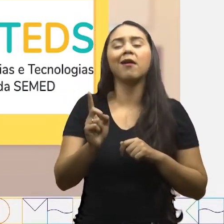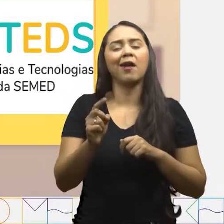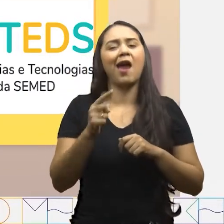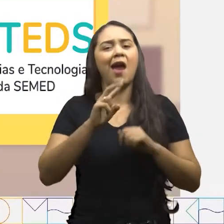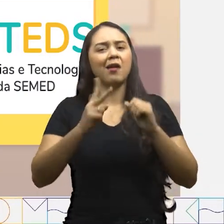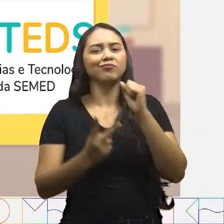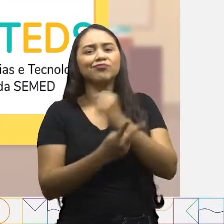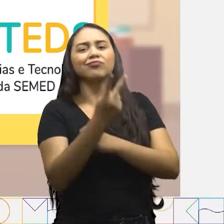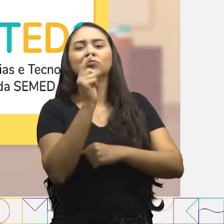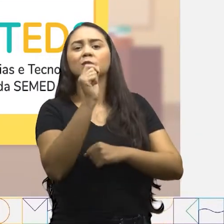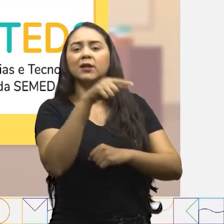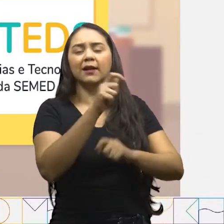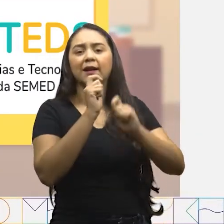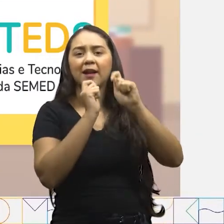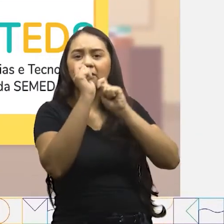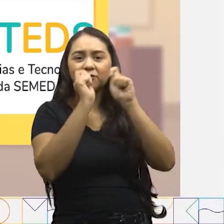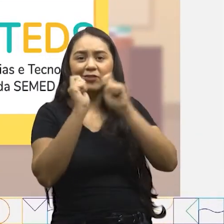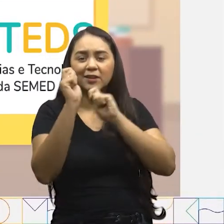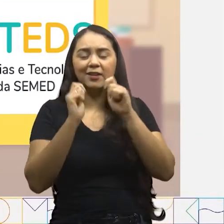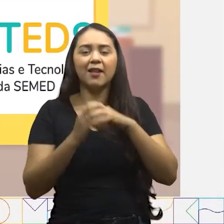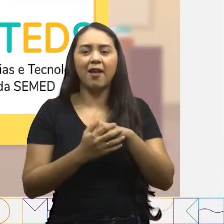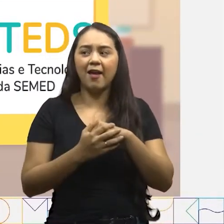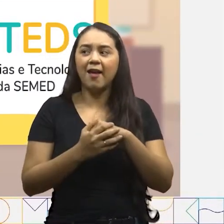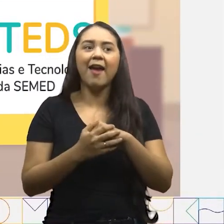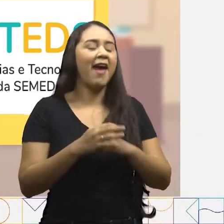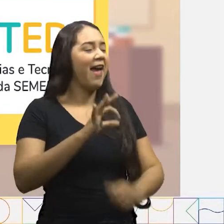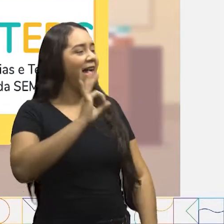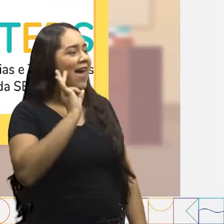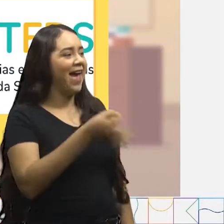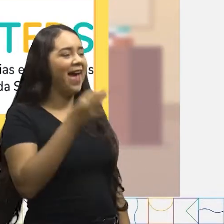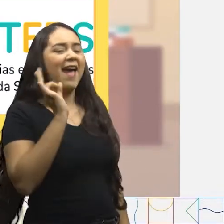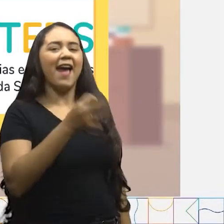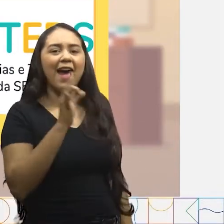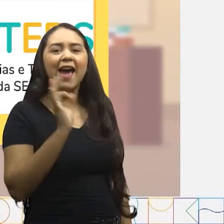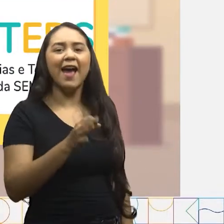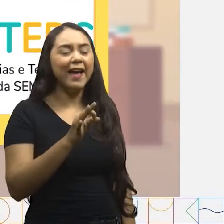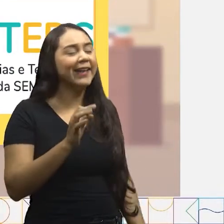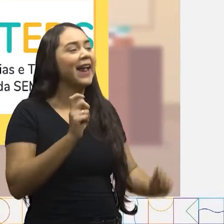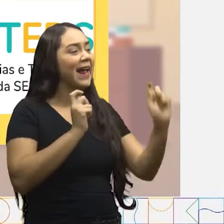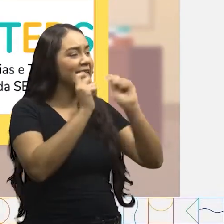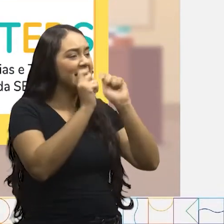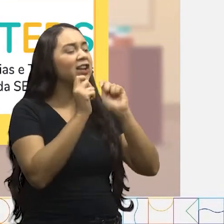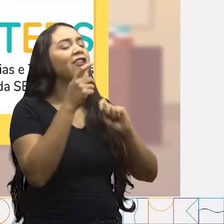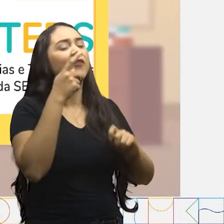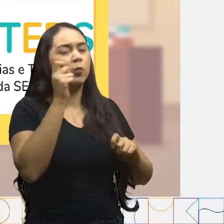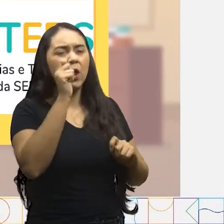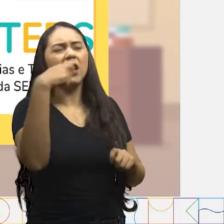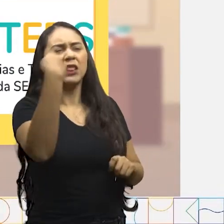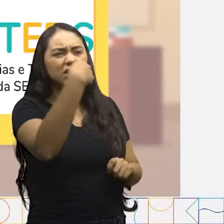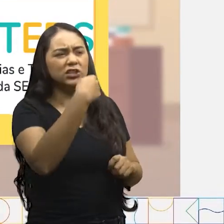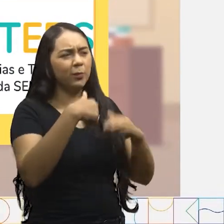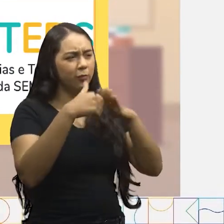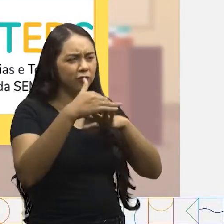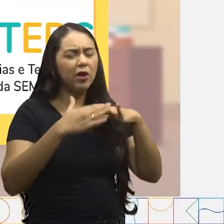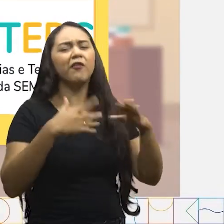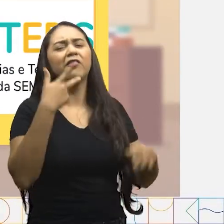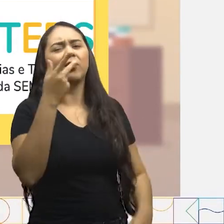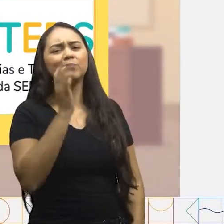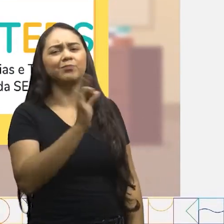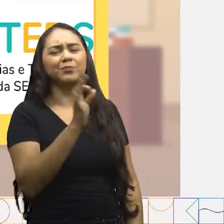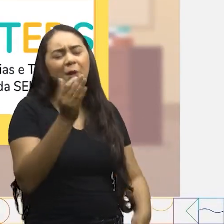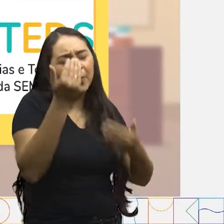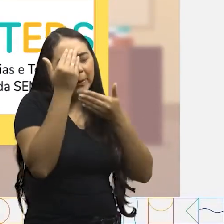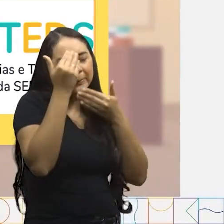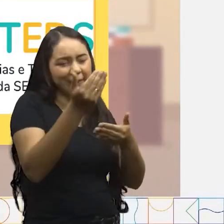consegue tirar Ah, é verdade! A dentista falou isso mesmo! Obrigado,